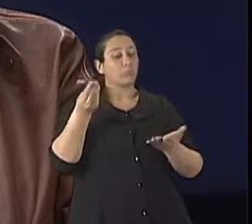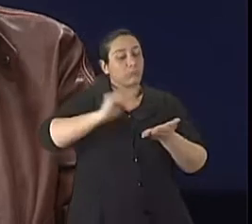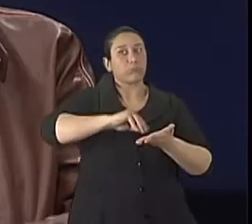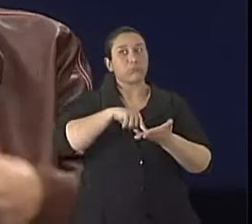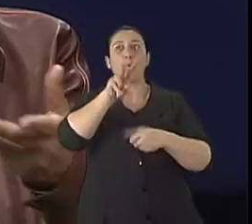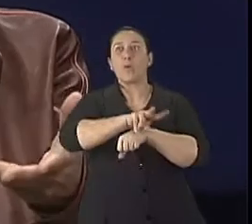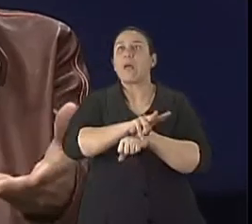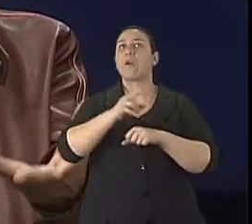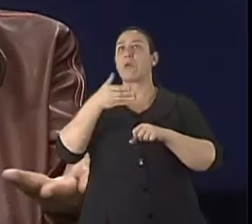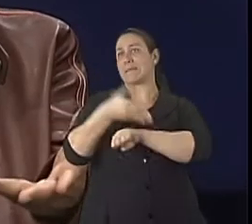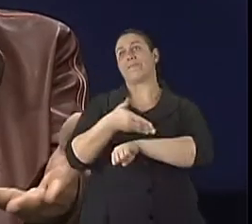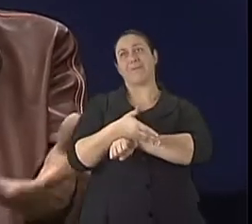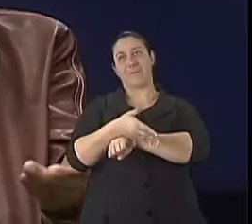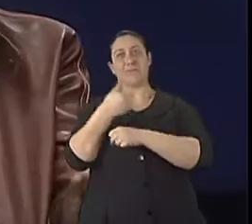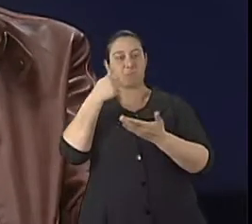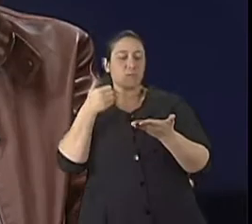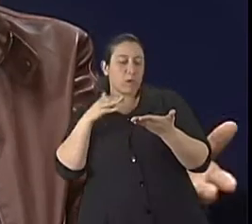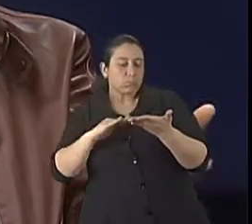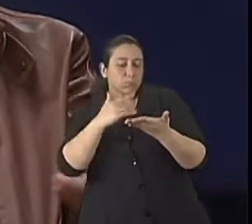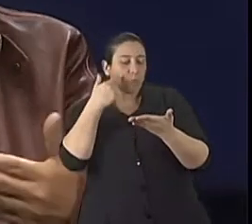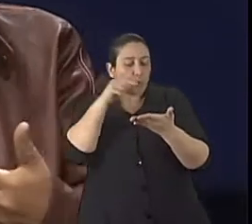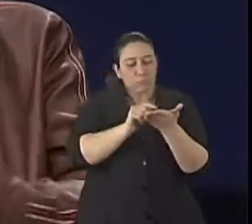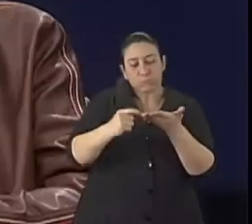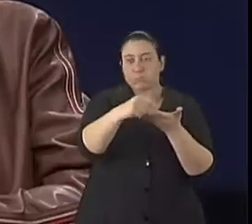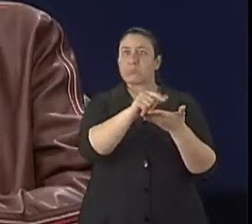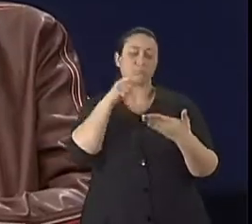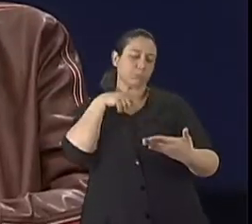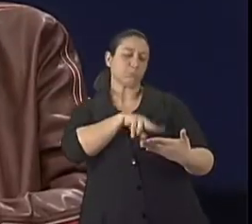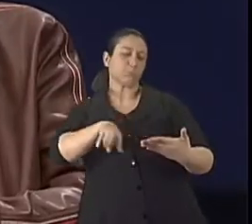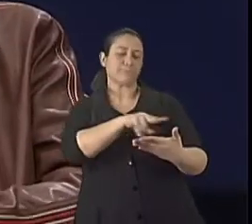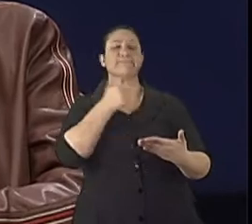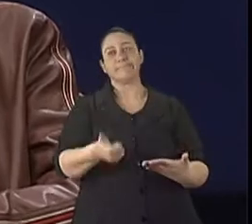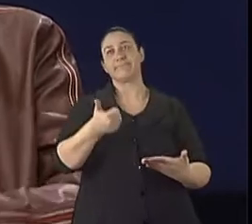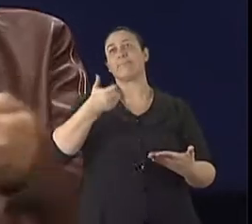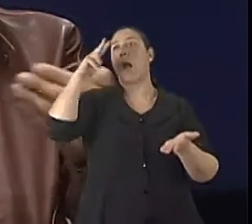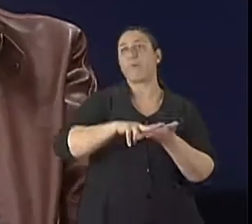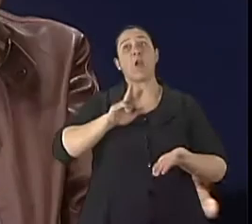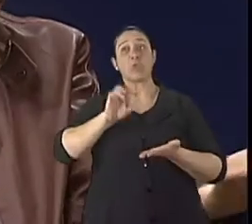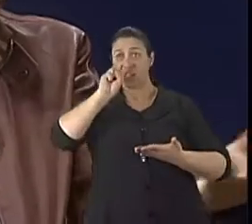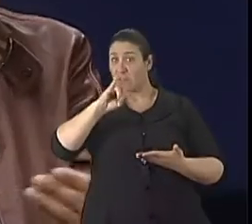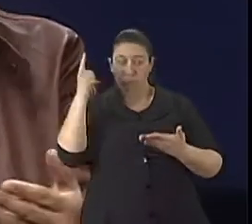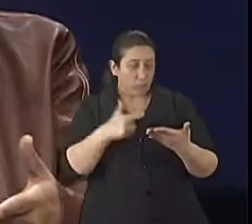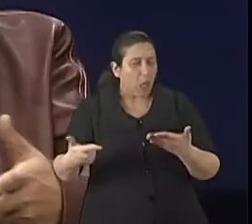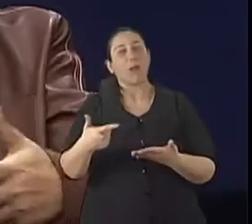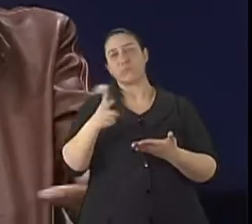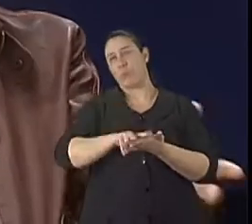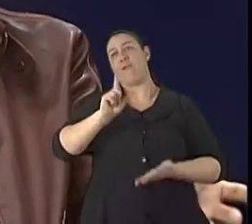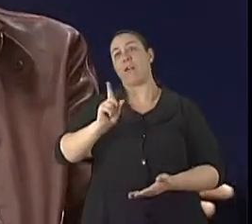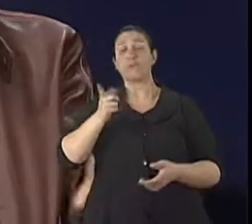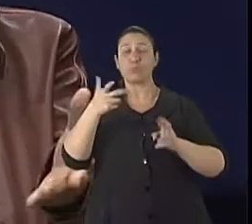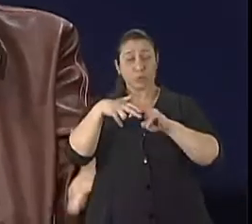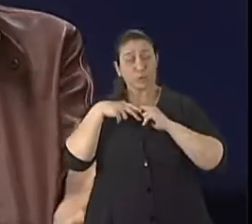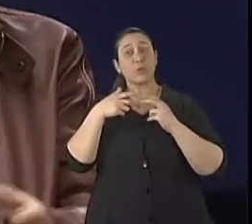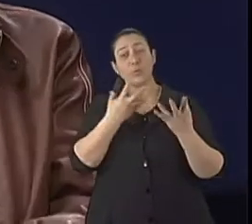que se ter para justamente, não só favorecer, no caso, a minha secretaria com a sensibilidade, mas os idosos e todas